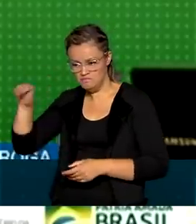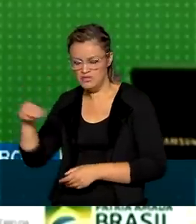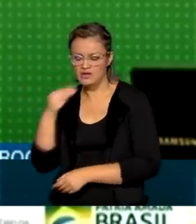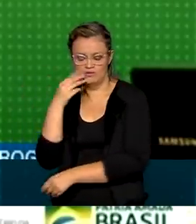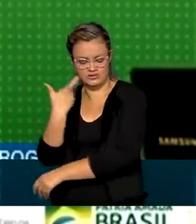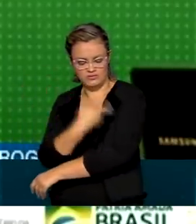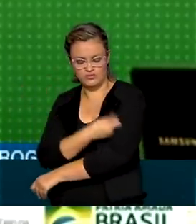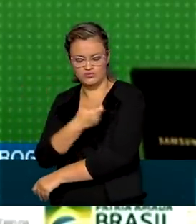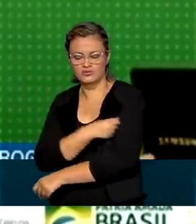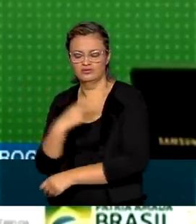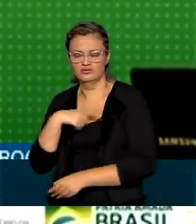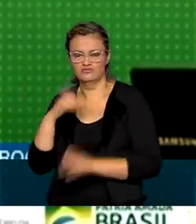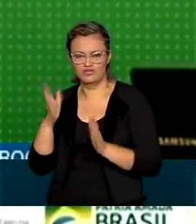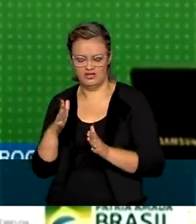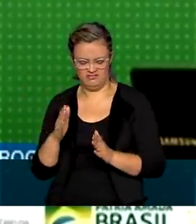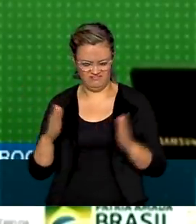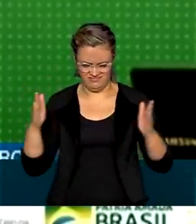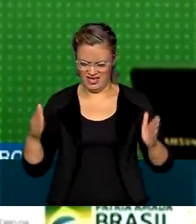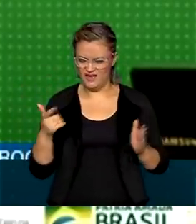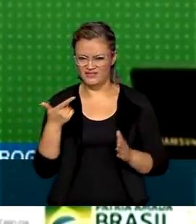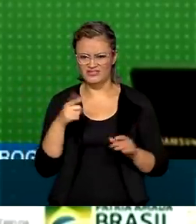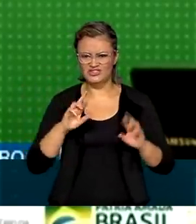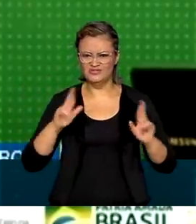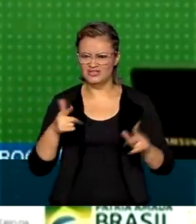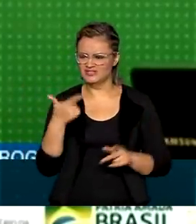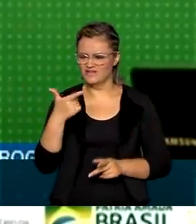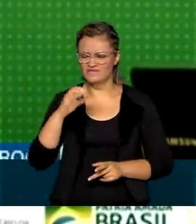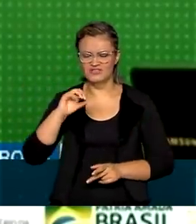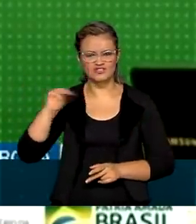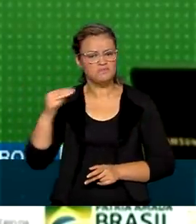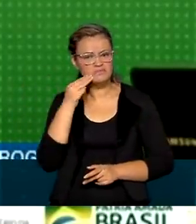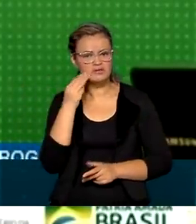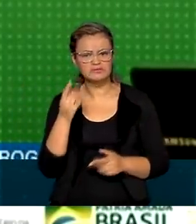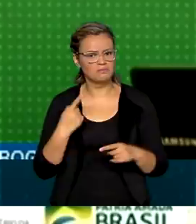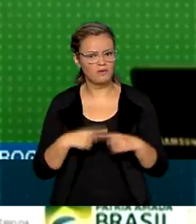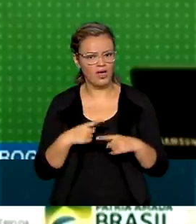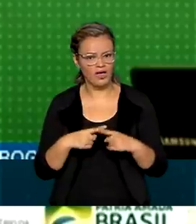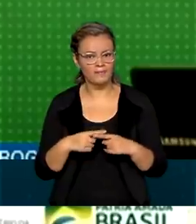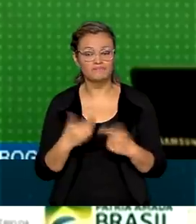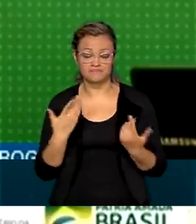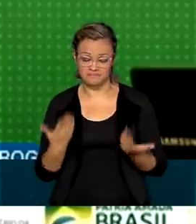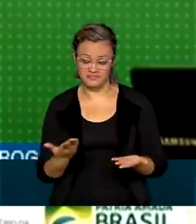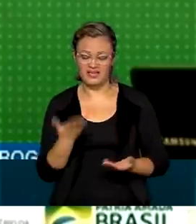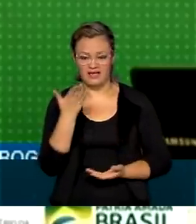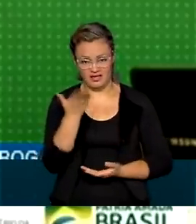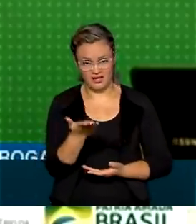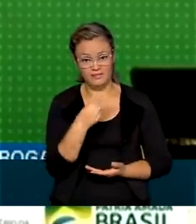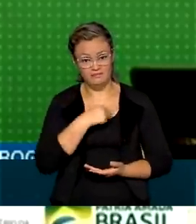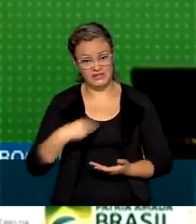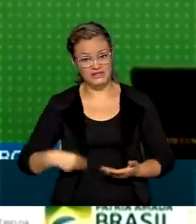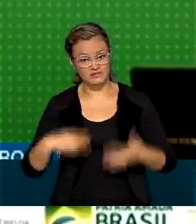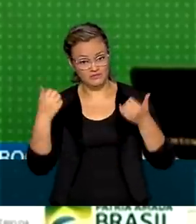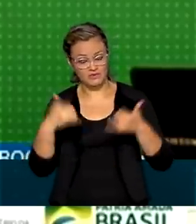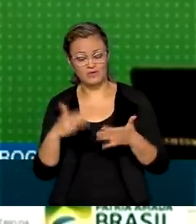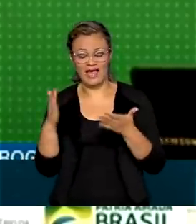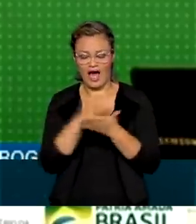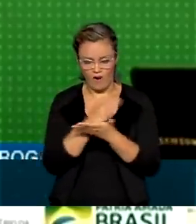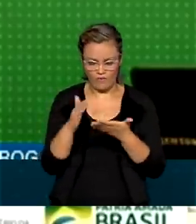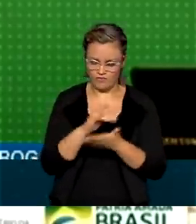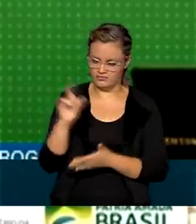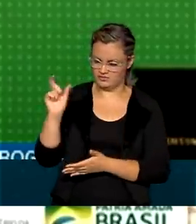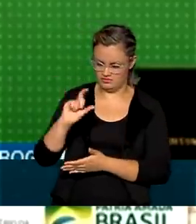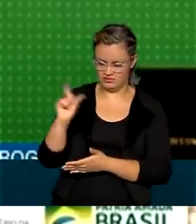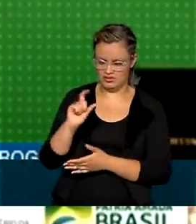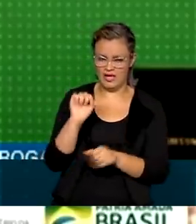Sobre essa diferença de 20 milhões de doses, o ministro da Saúde, Marcelo Queiroga, explicou que algumas são reservadas